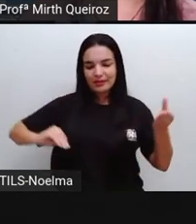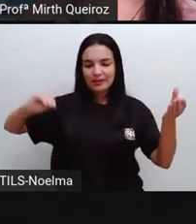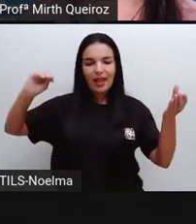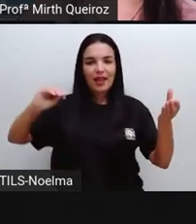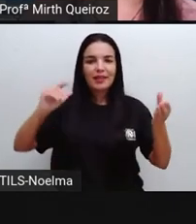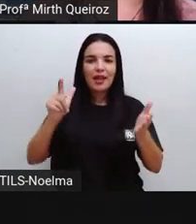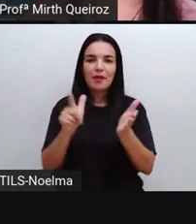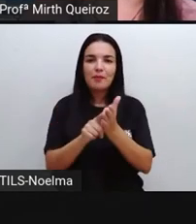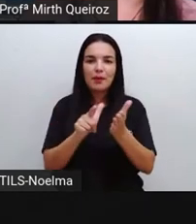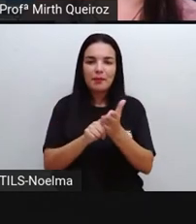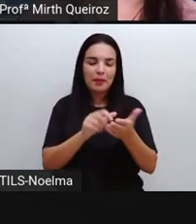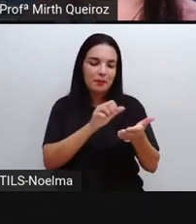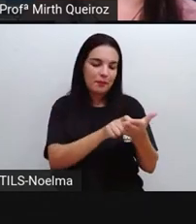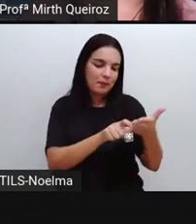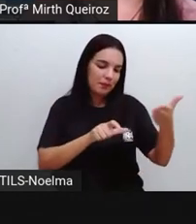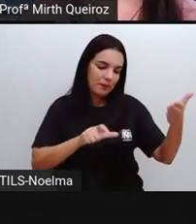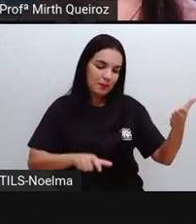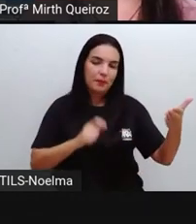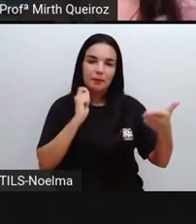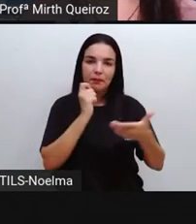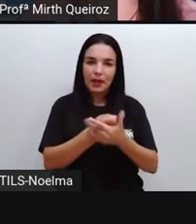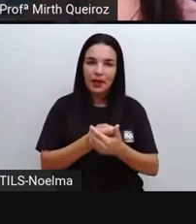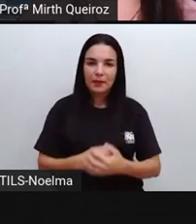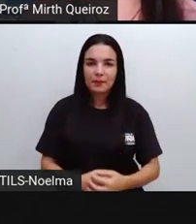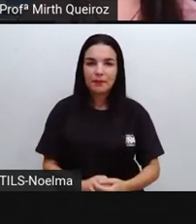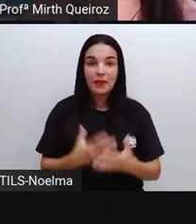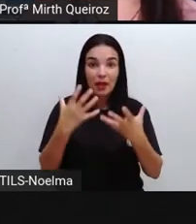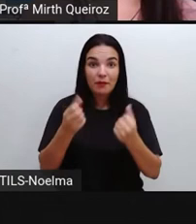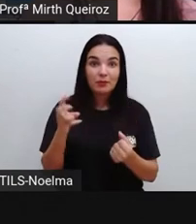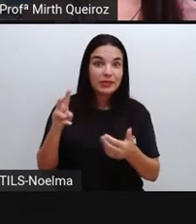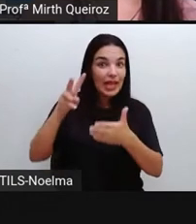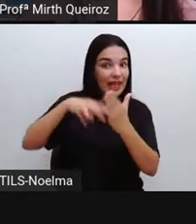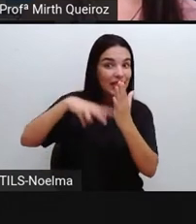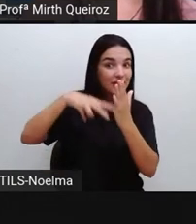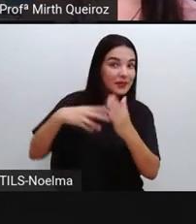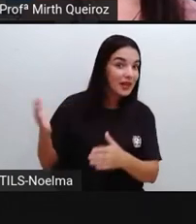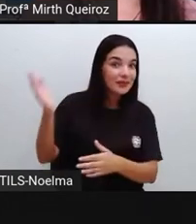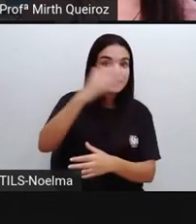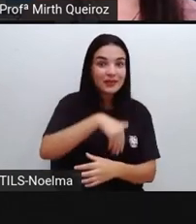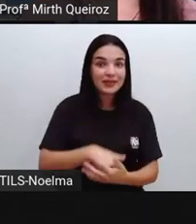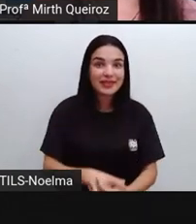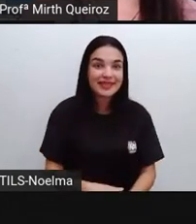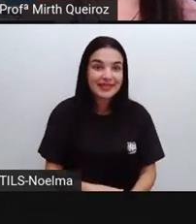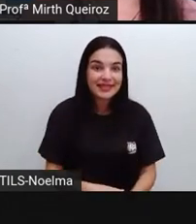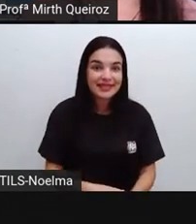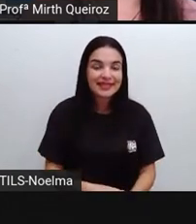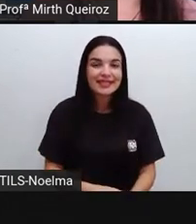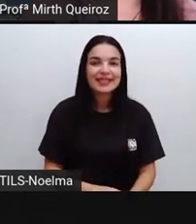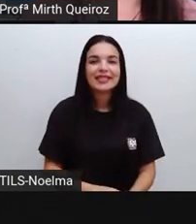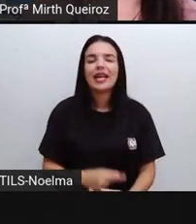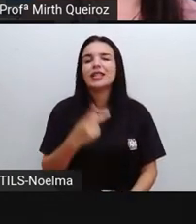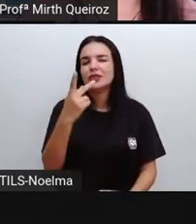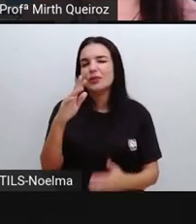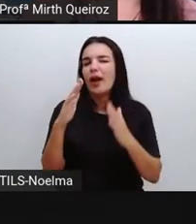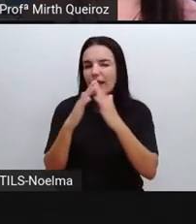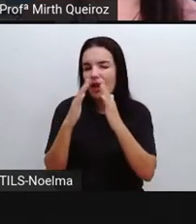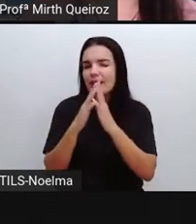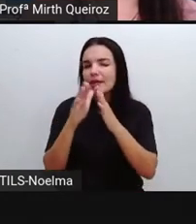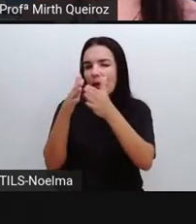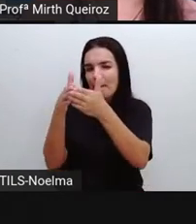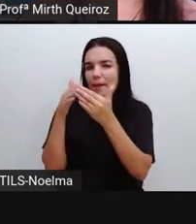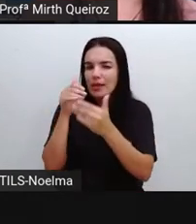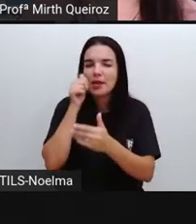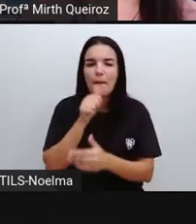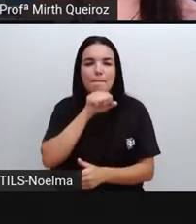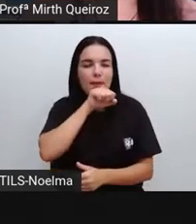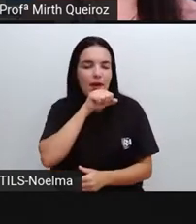a conta. Vamos para a leitura? Eu peço vocês que peguem aí na casa de vocês, peçam papai,